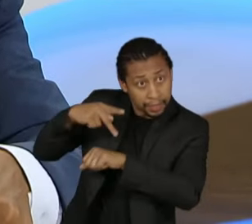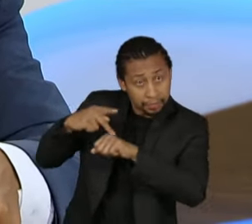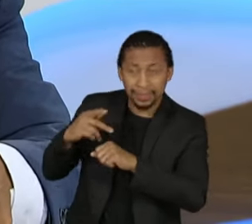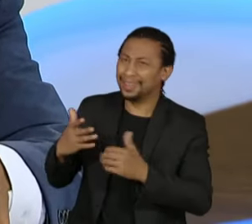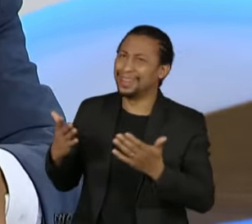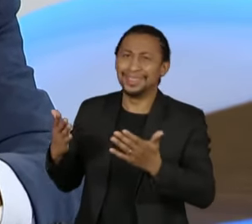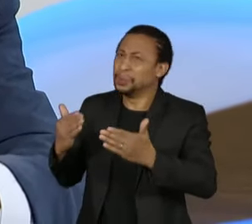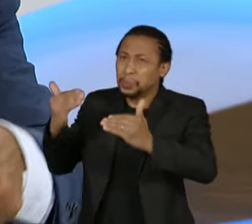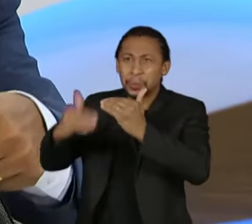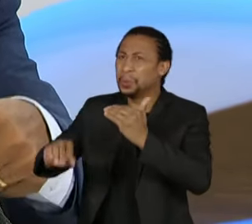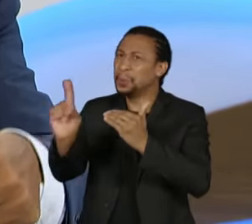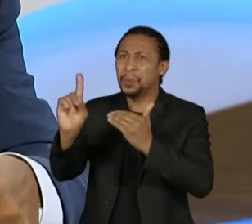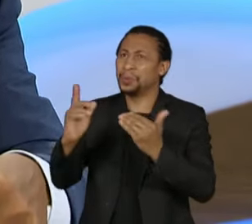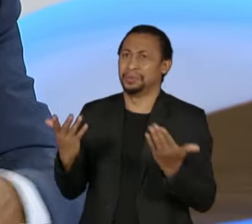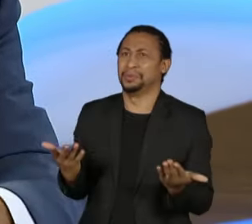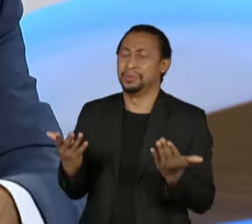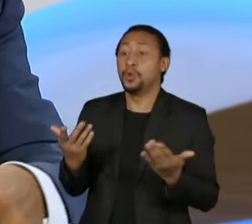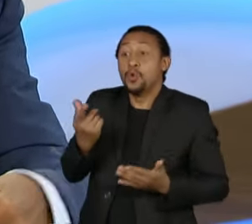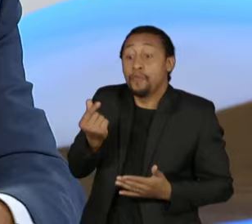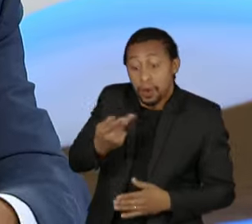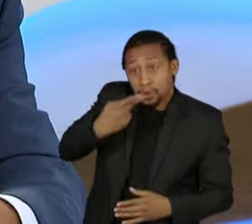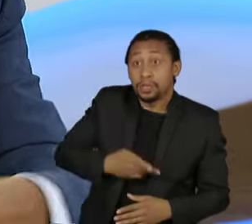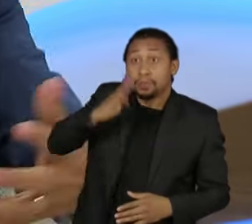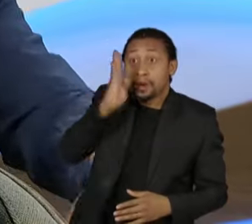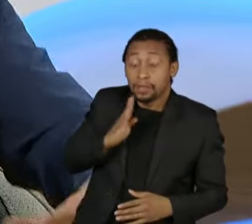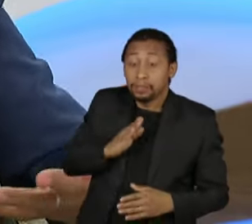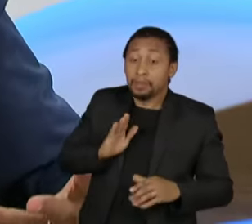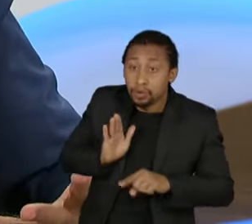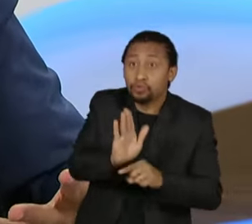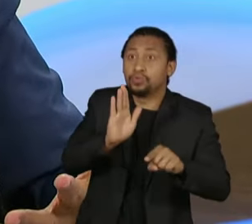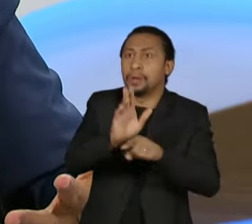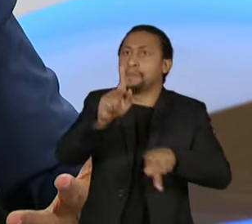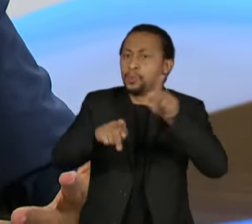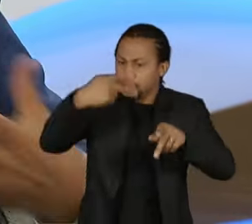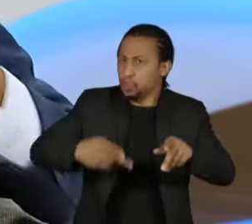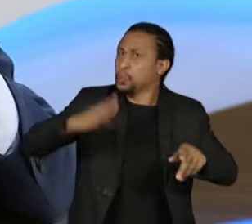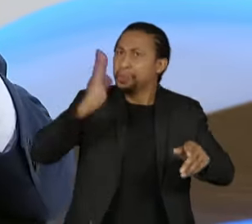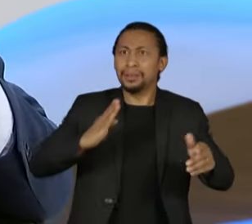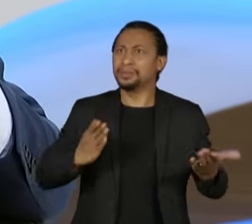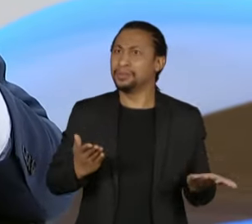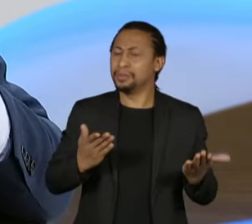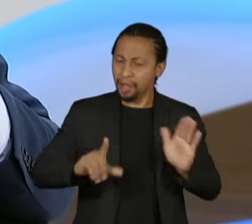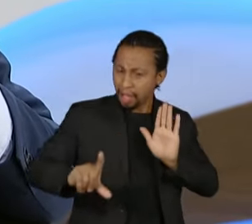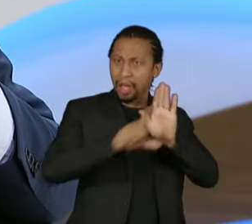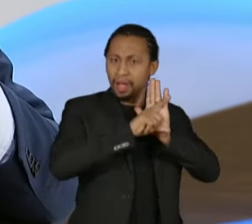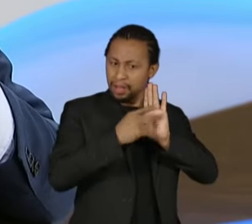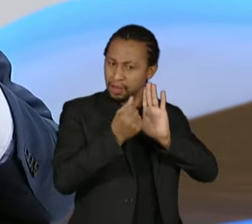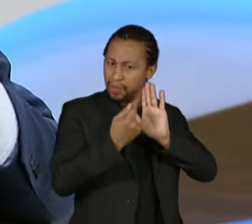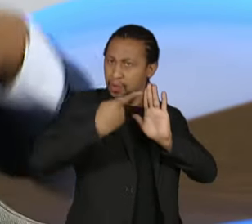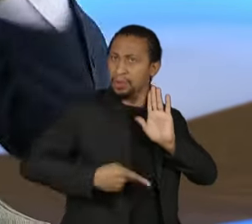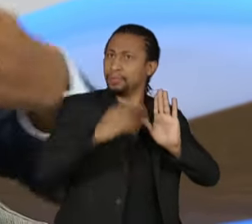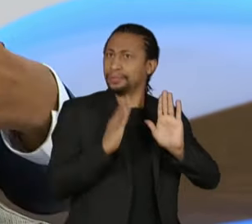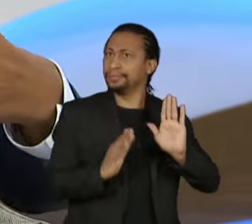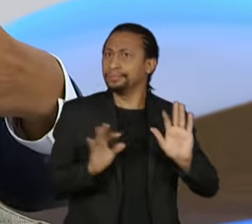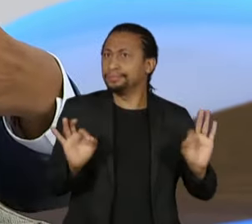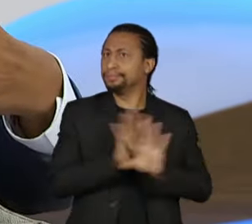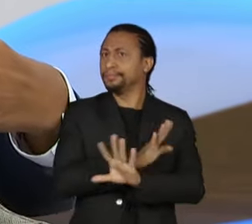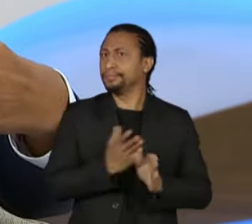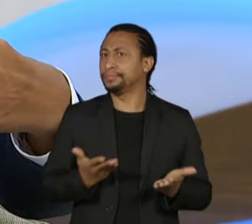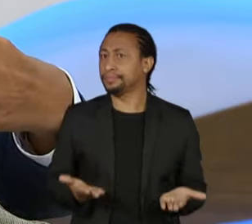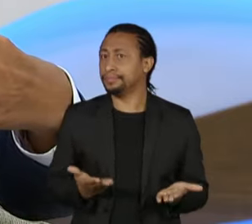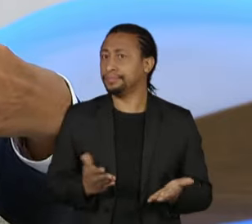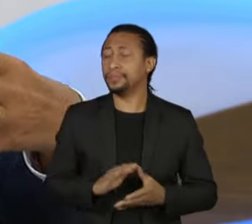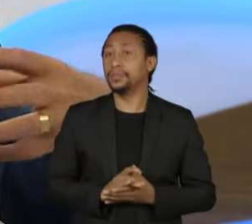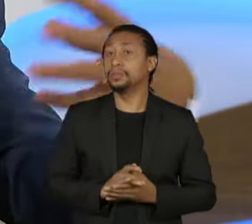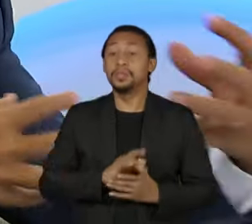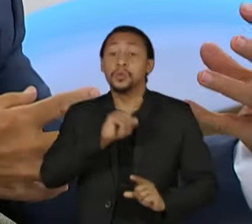interno, tem que defender o interesse do Brasil. Aí é, é lei de custo. Por quê? Porque o único objetivo